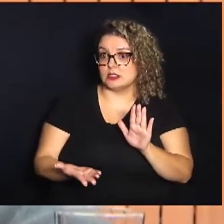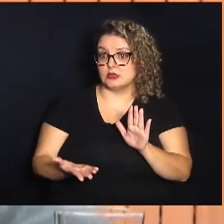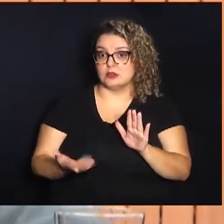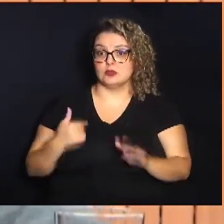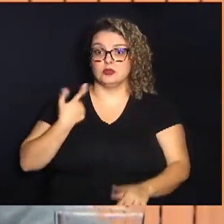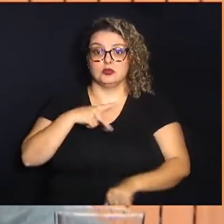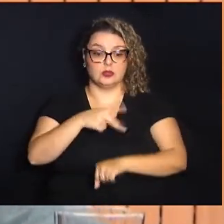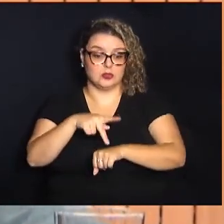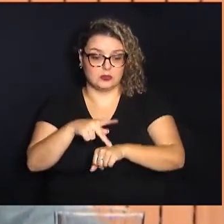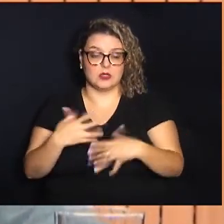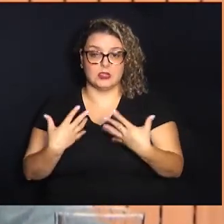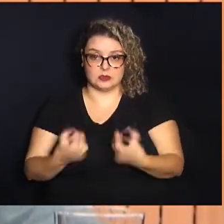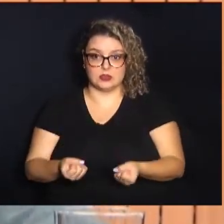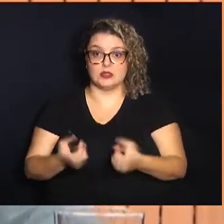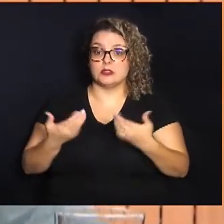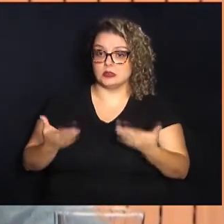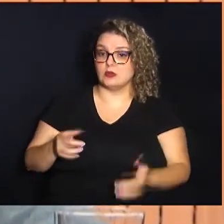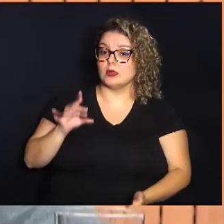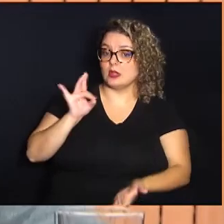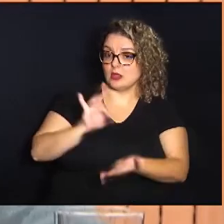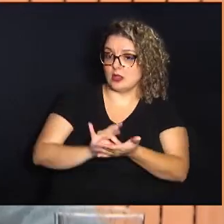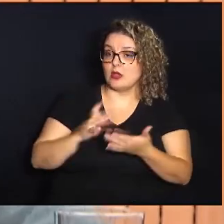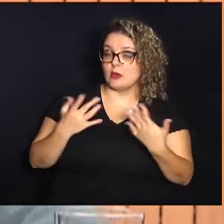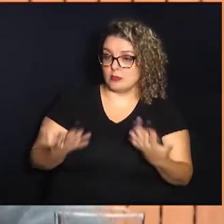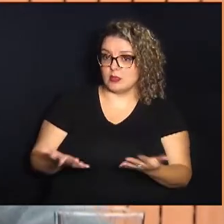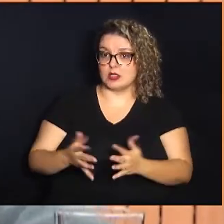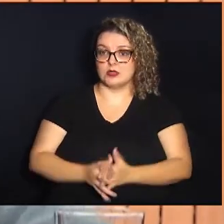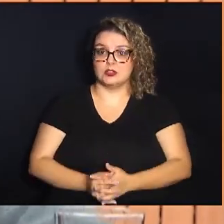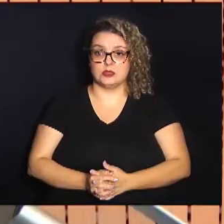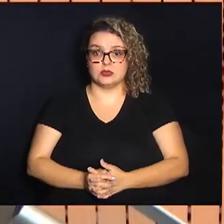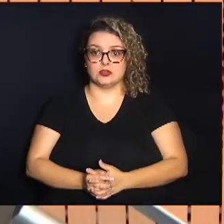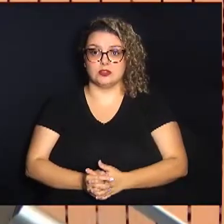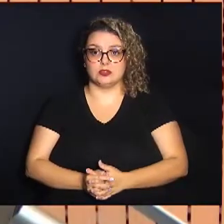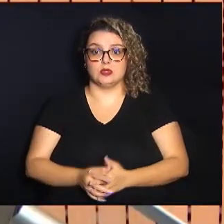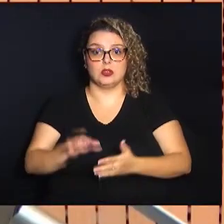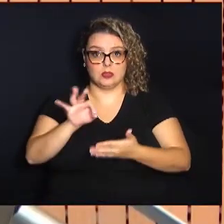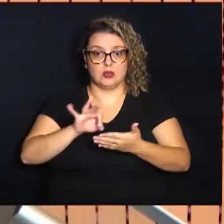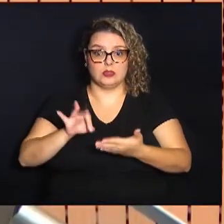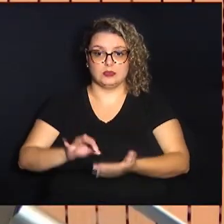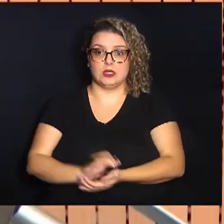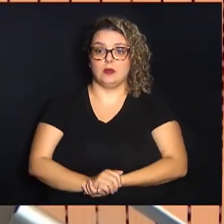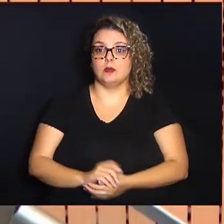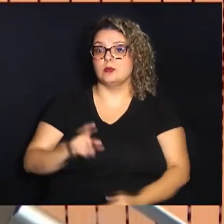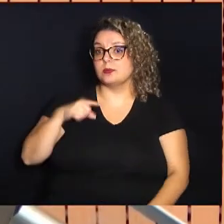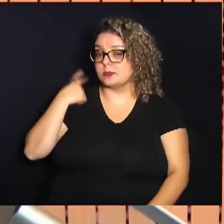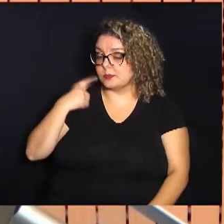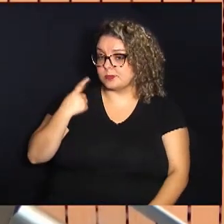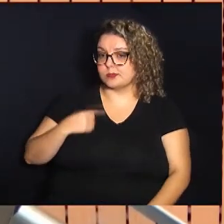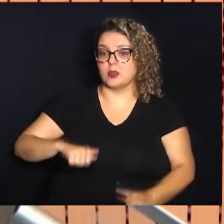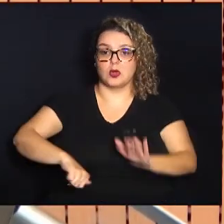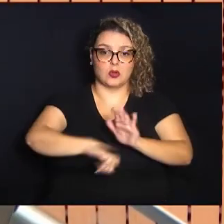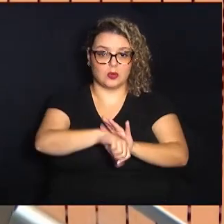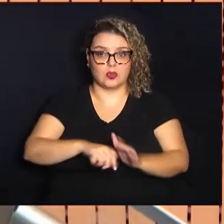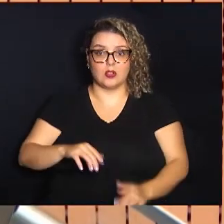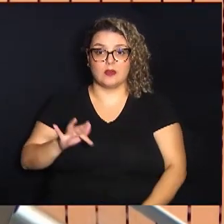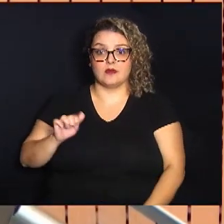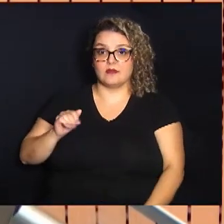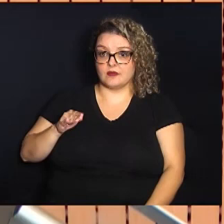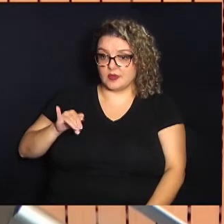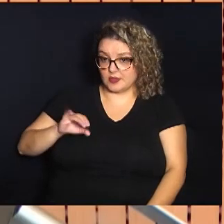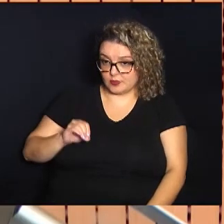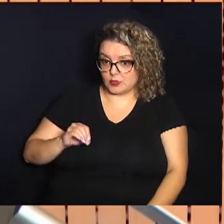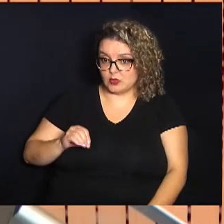nosso país adota então isso realmente tem que ser corrigido o advogado criminalista Fábio Costa